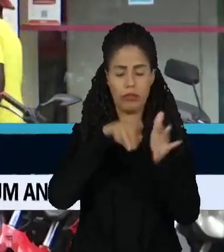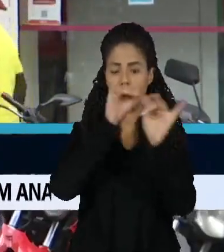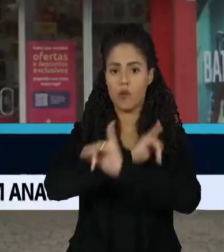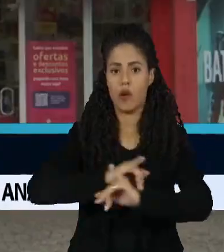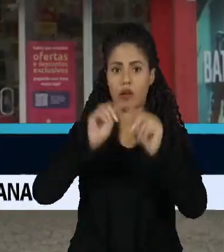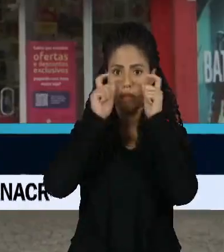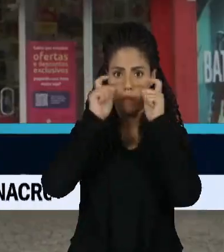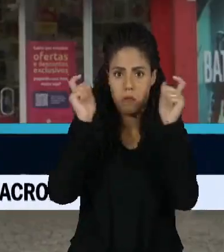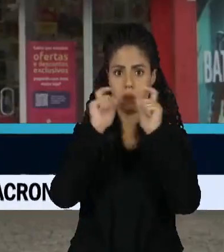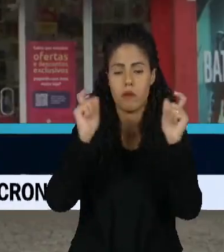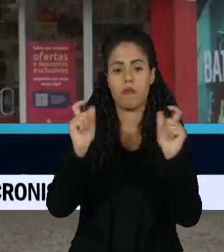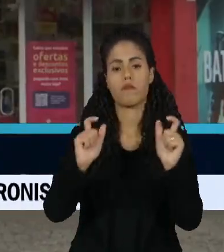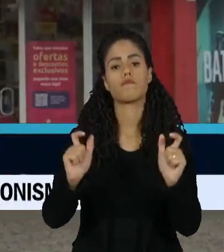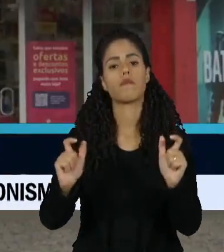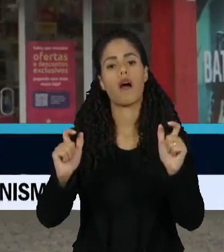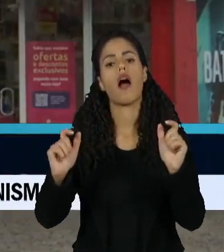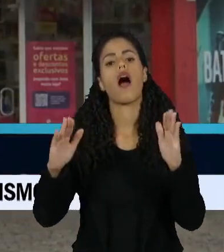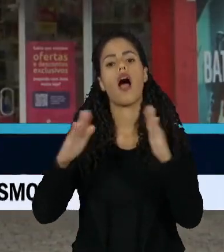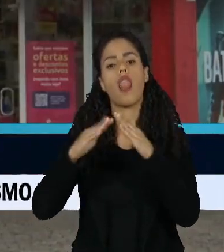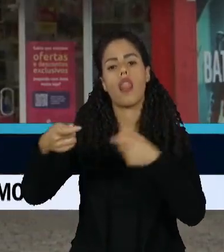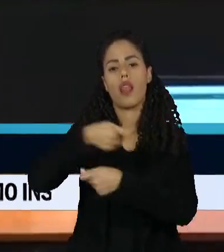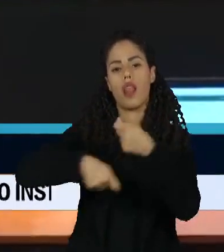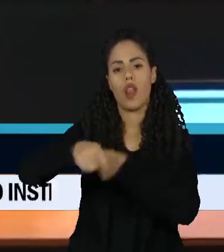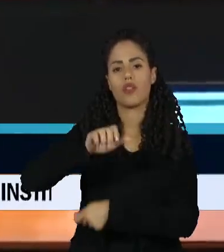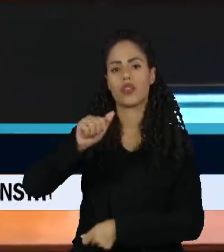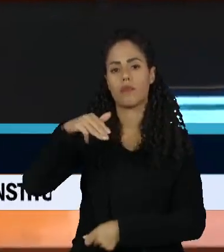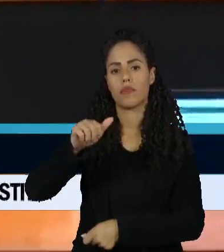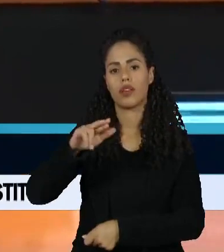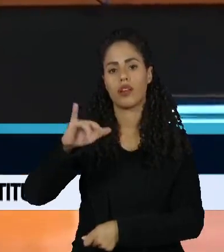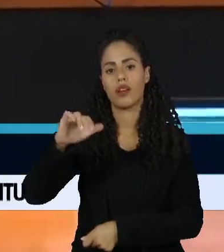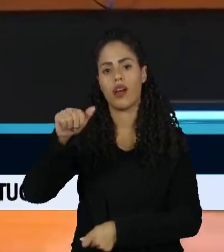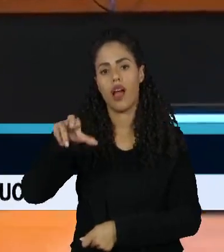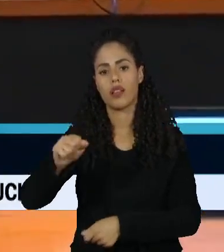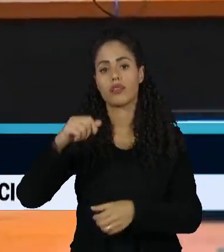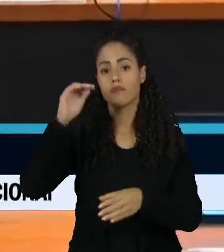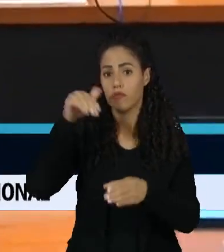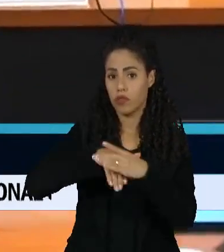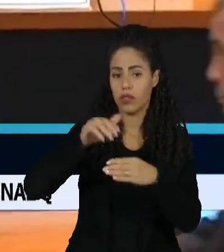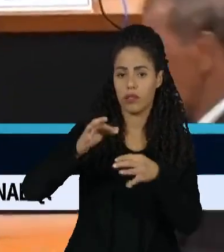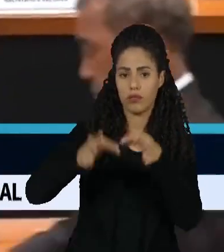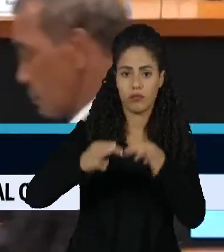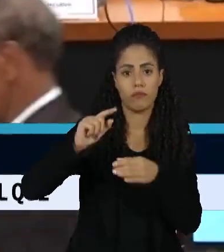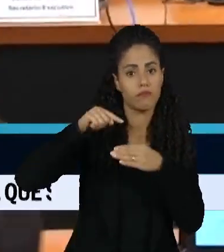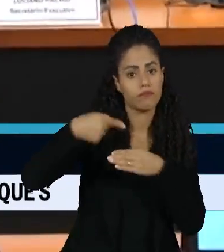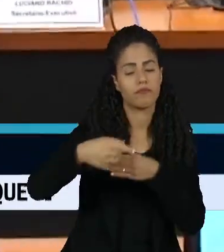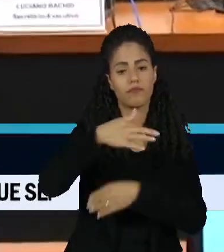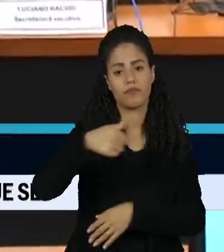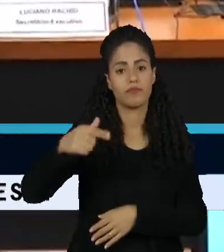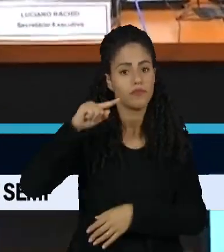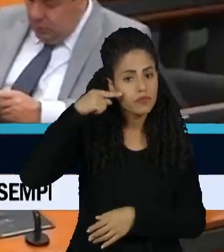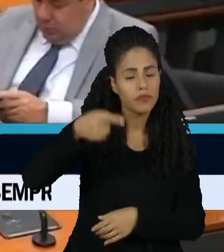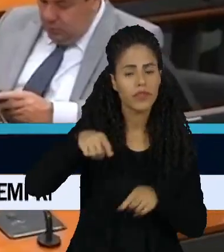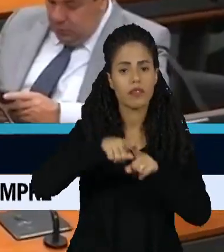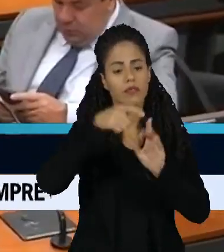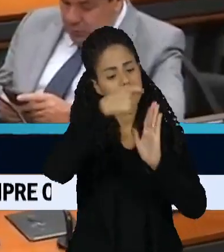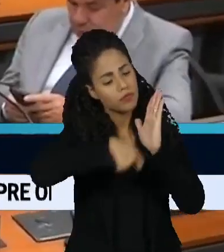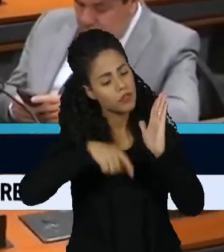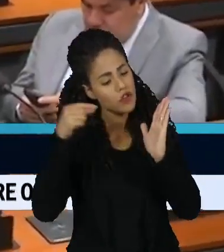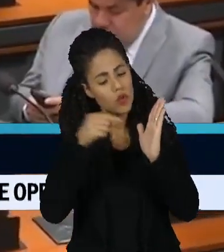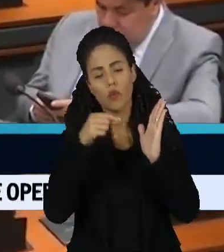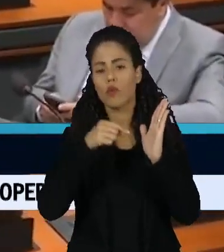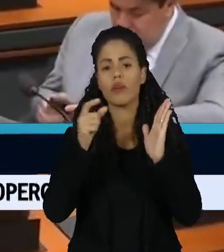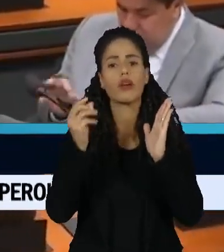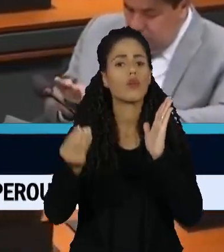contábil das lojas americanas, por exemplo, será votado na semana que vem. Mas, em linhas gerais, o texto diz que não foi